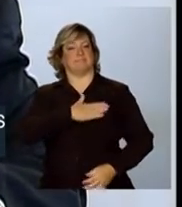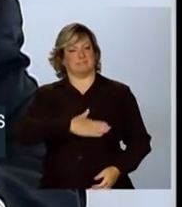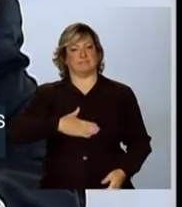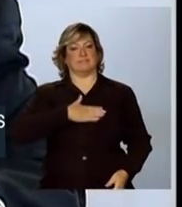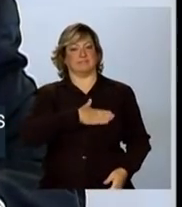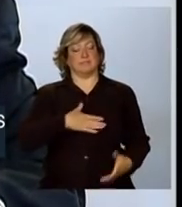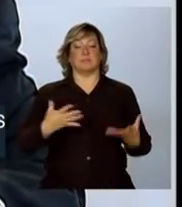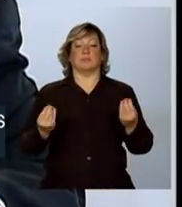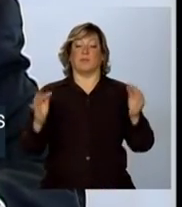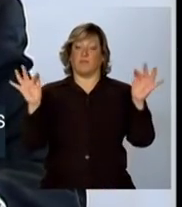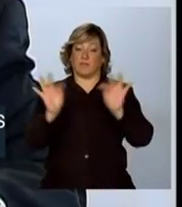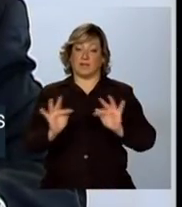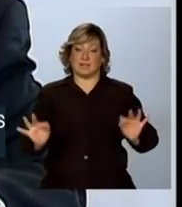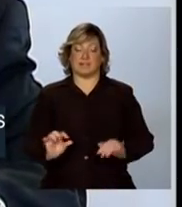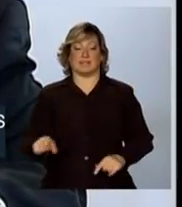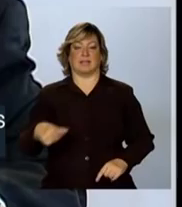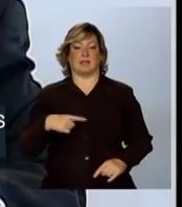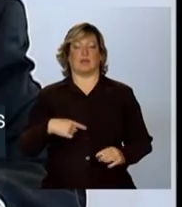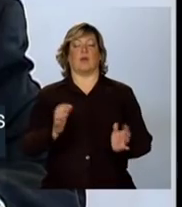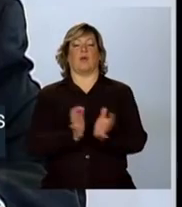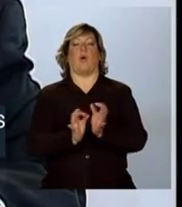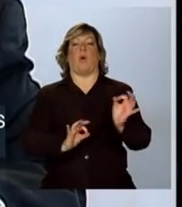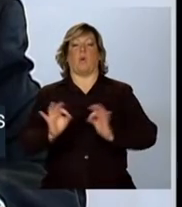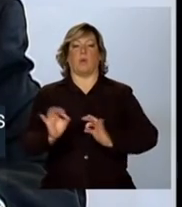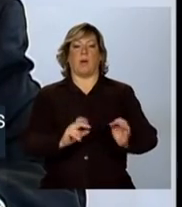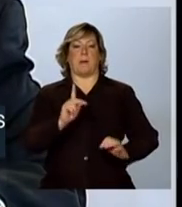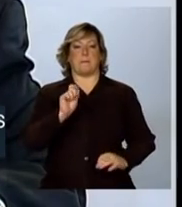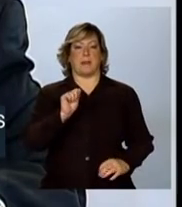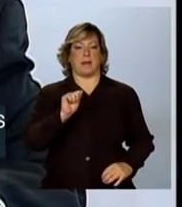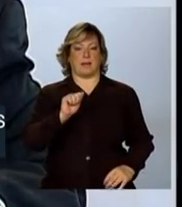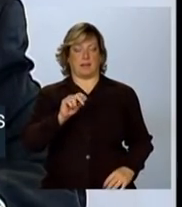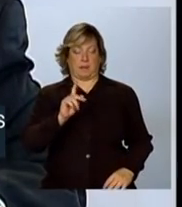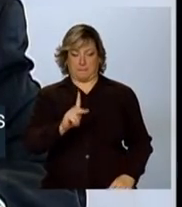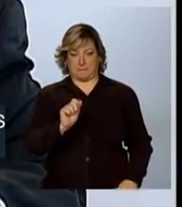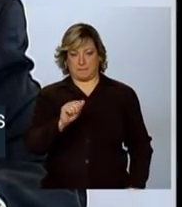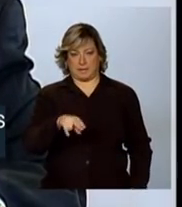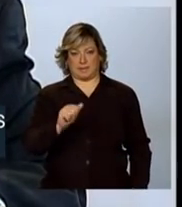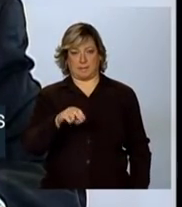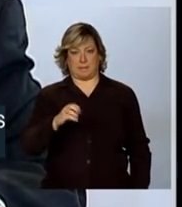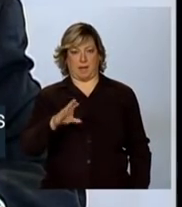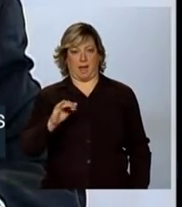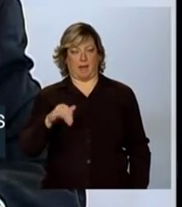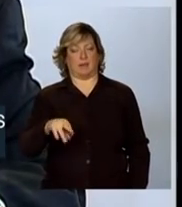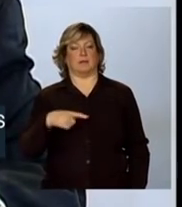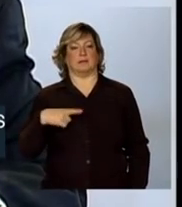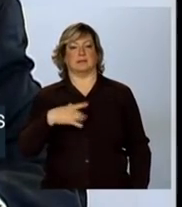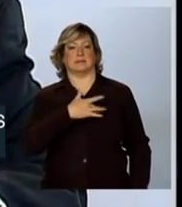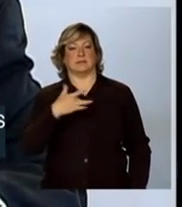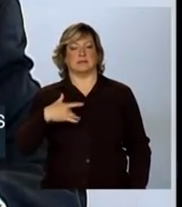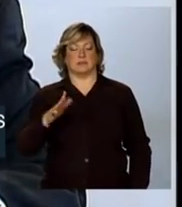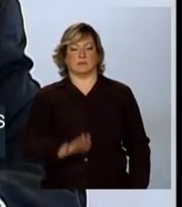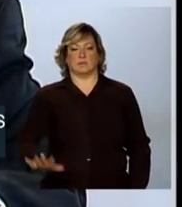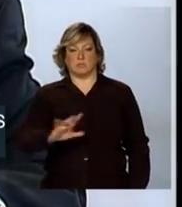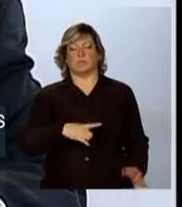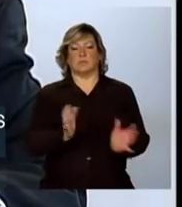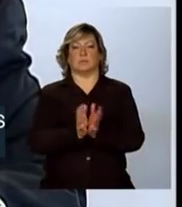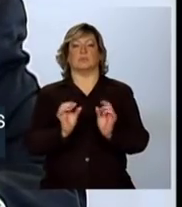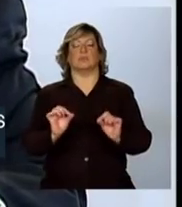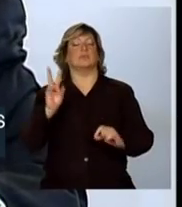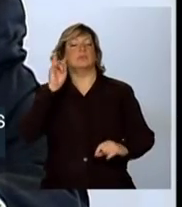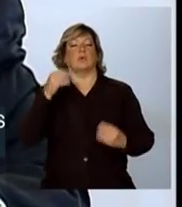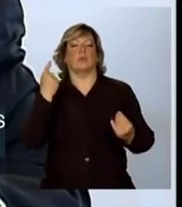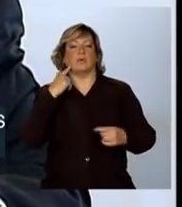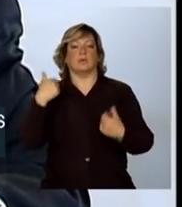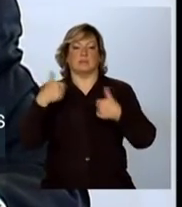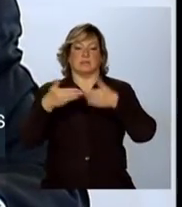um privilégio muito grande para a Organização Pan-Americana de Saúde e a Organização Mundial de Saúde acompanhar vocês, e